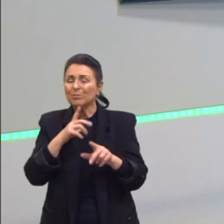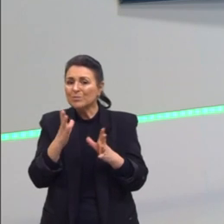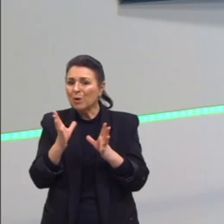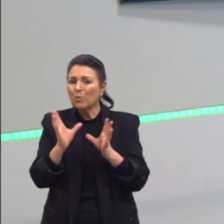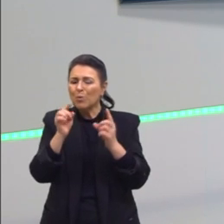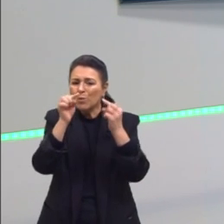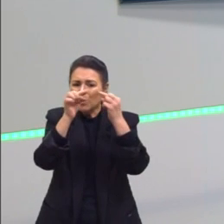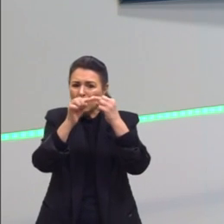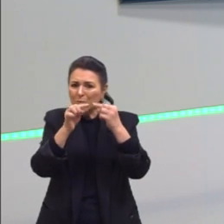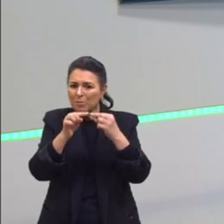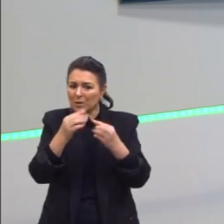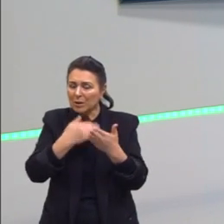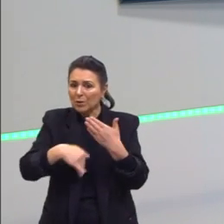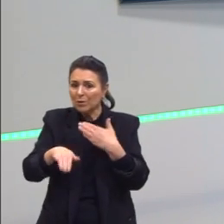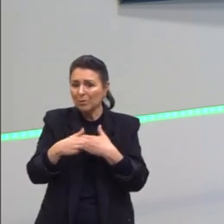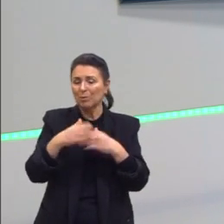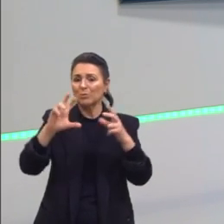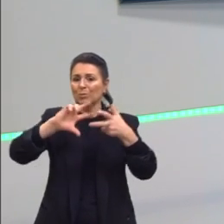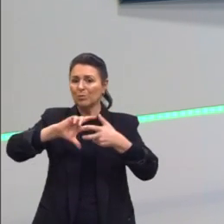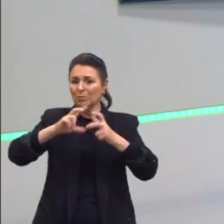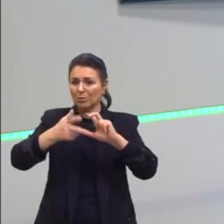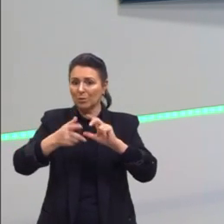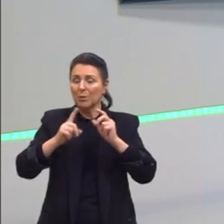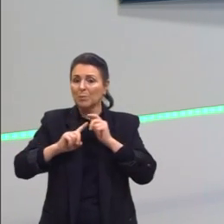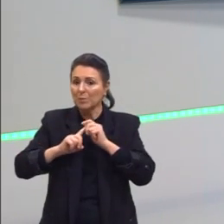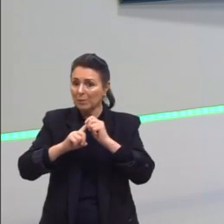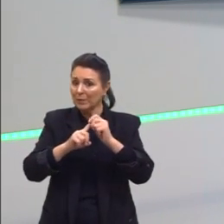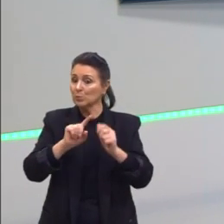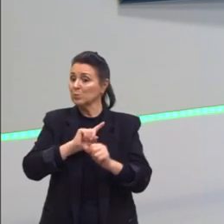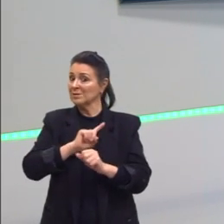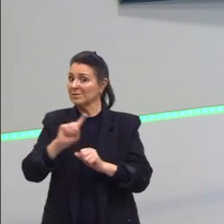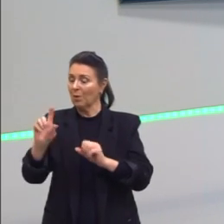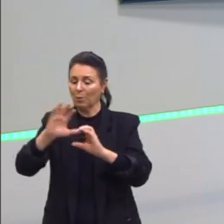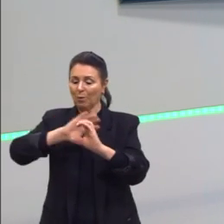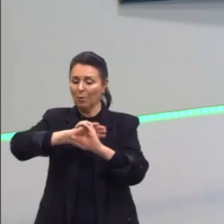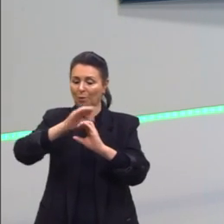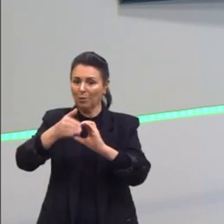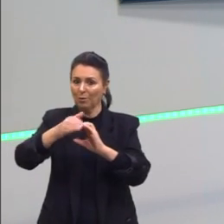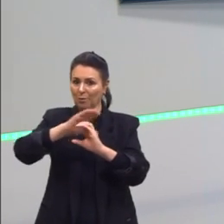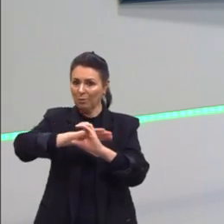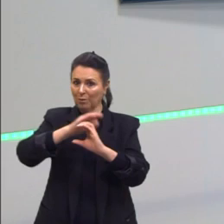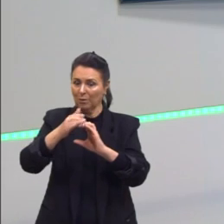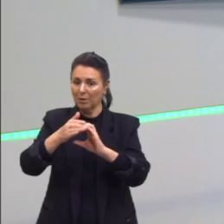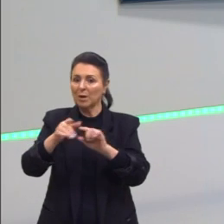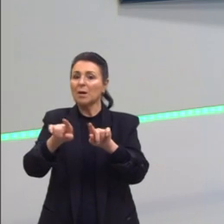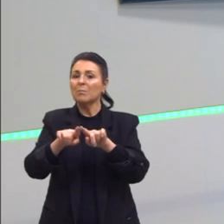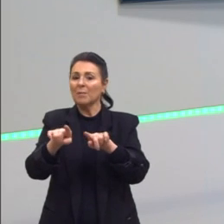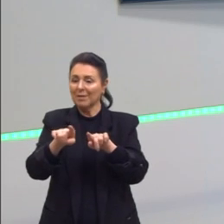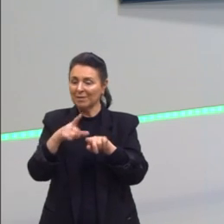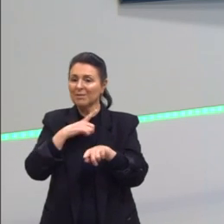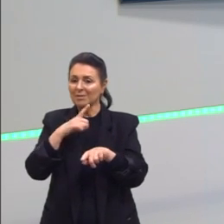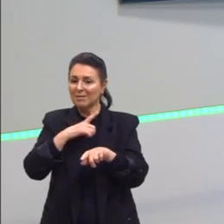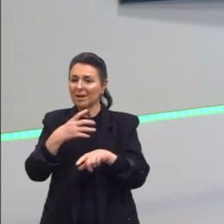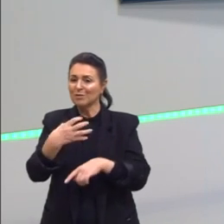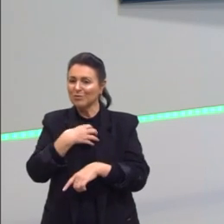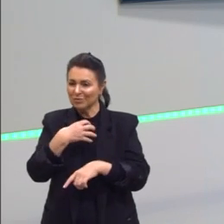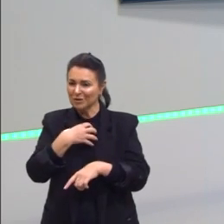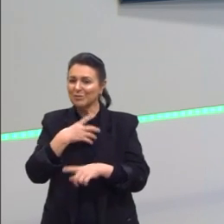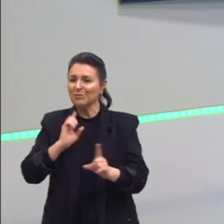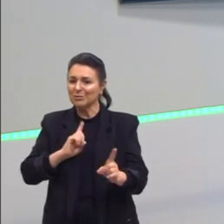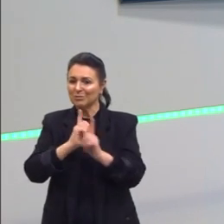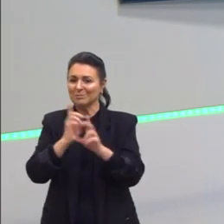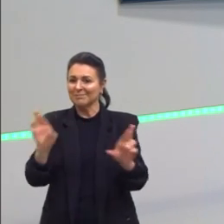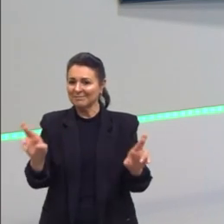todos os poliedros, né? Principalmente, então, os não convexos. Mas nós vimos uma forma de chegar em uma relação,